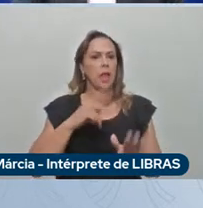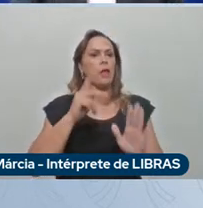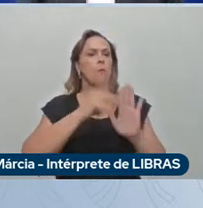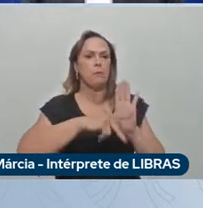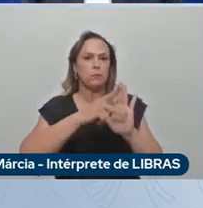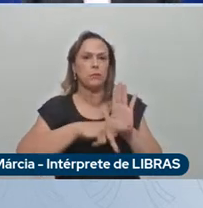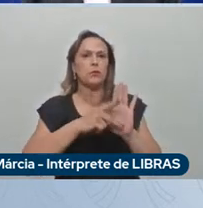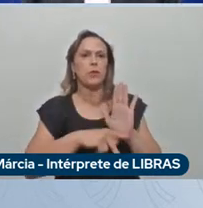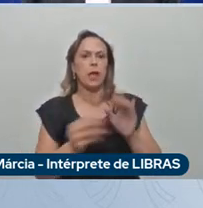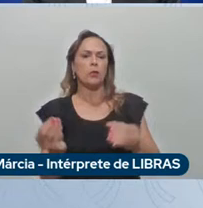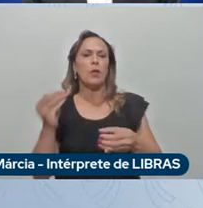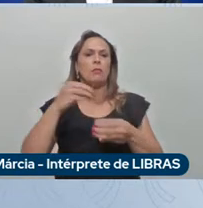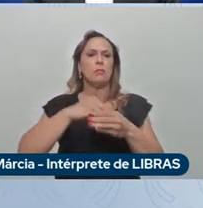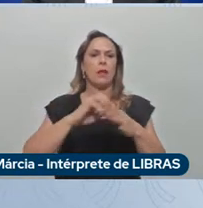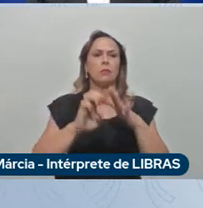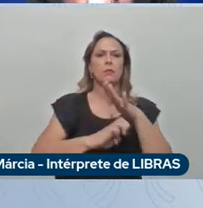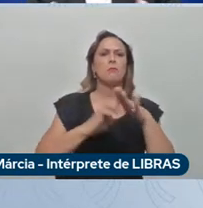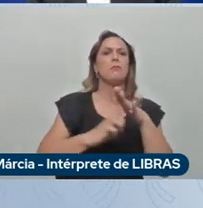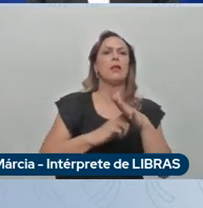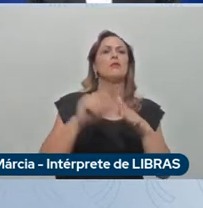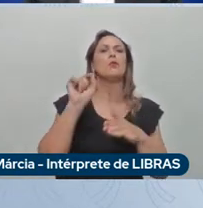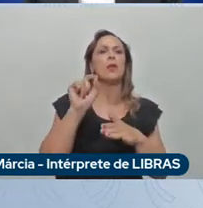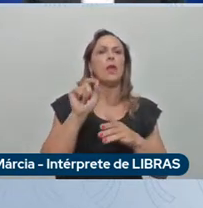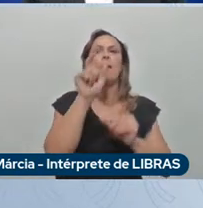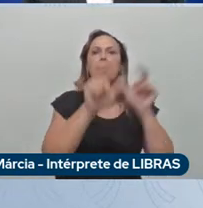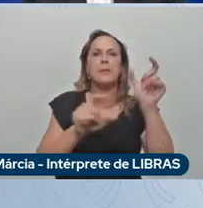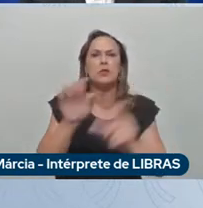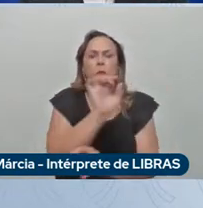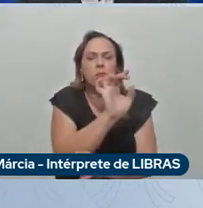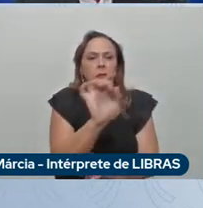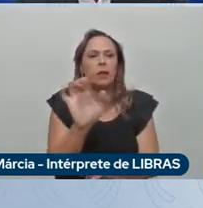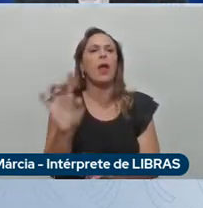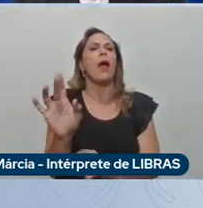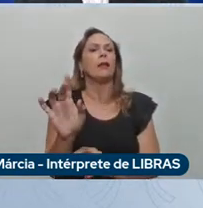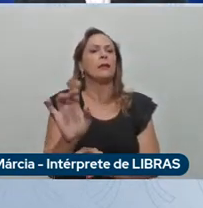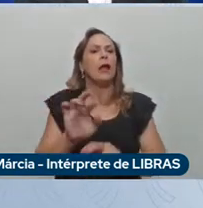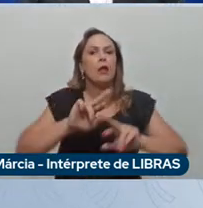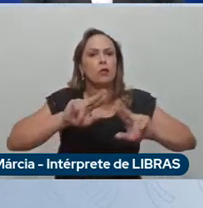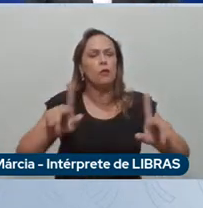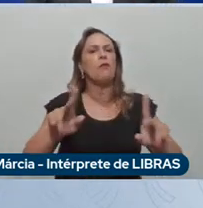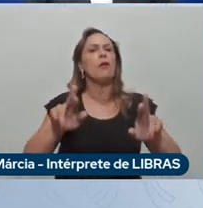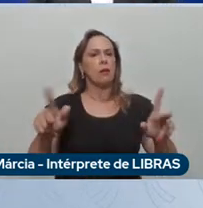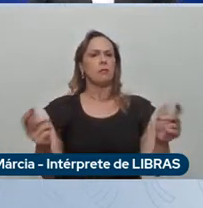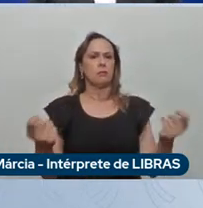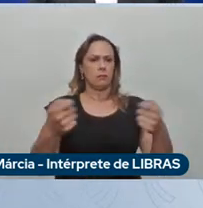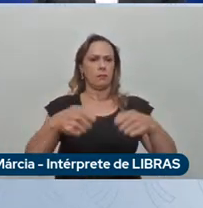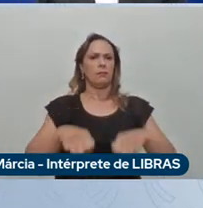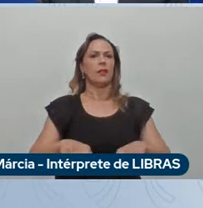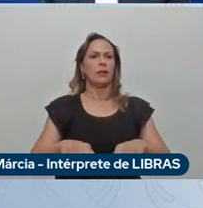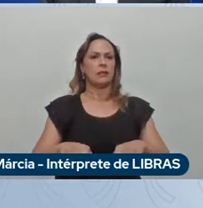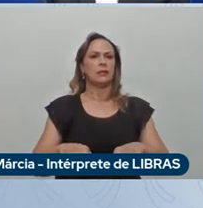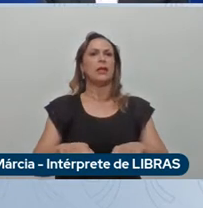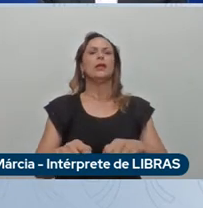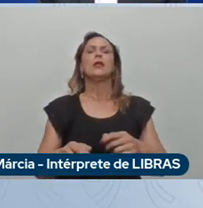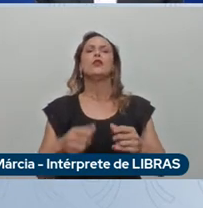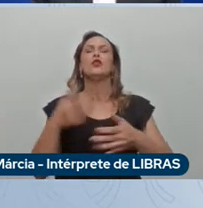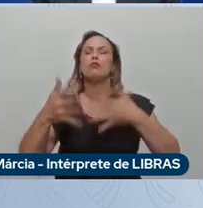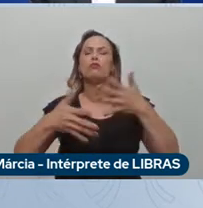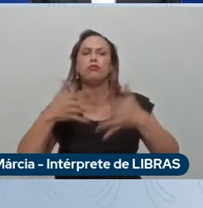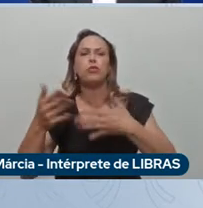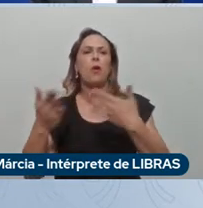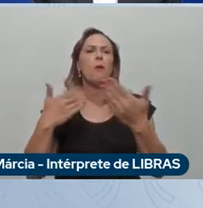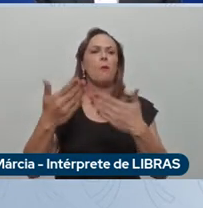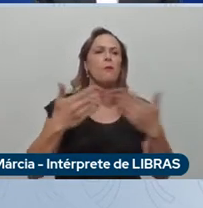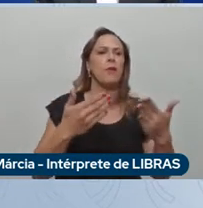faz diferença onde falamos muito e criamos projetos metas objetivos em relação a esse